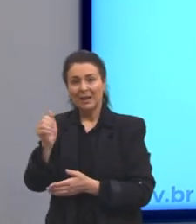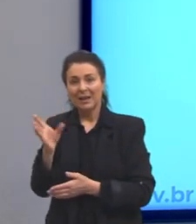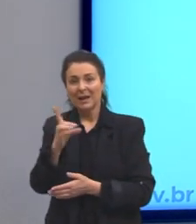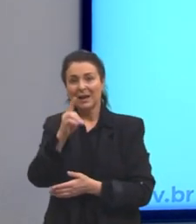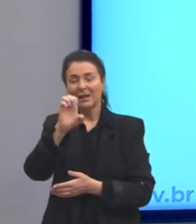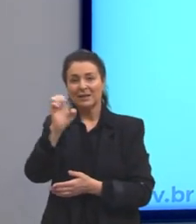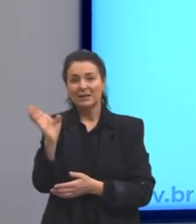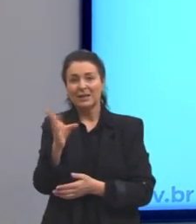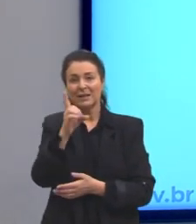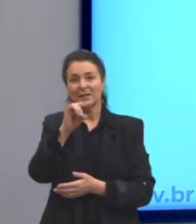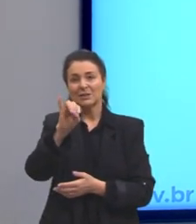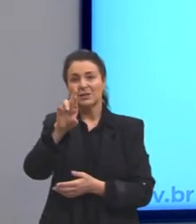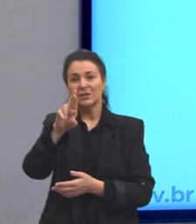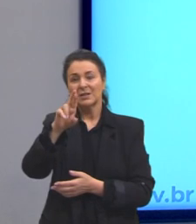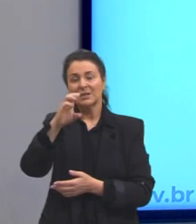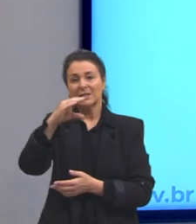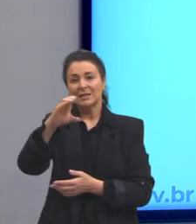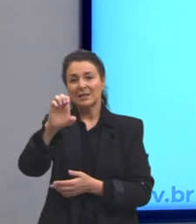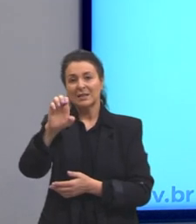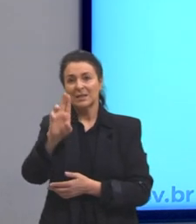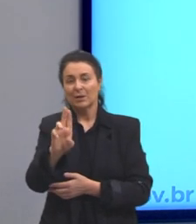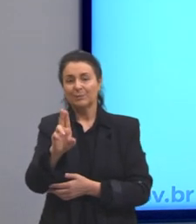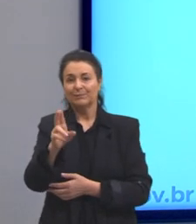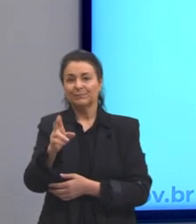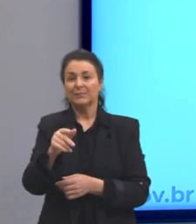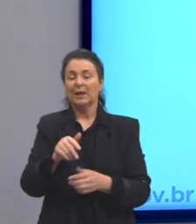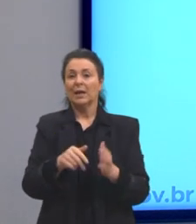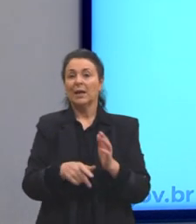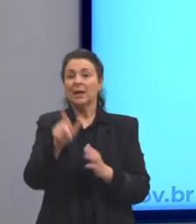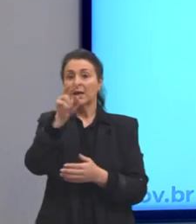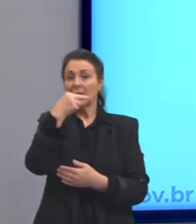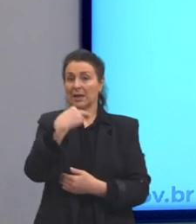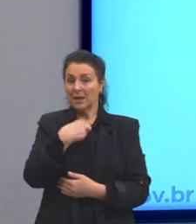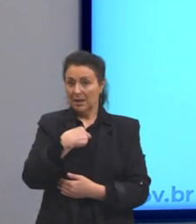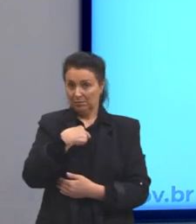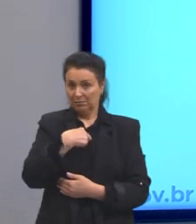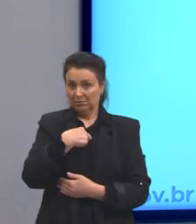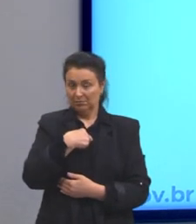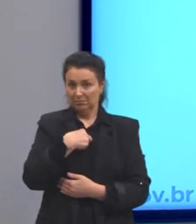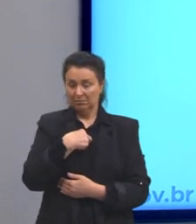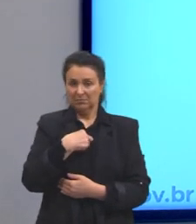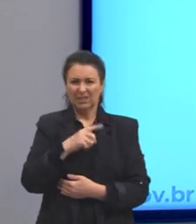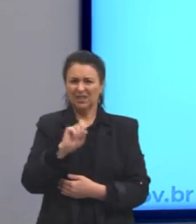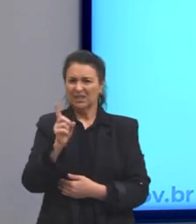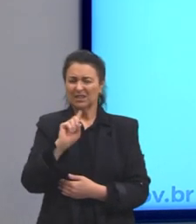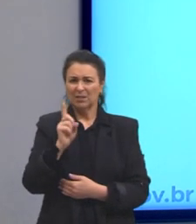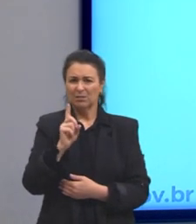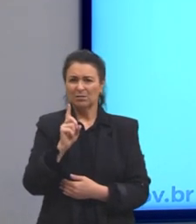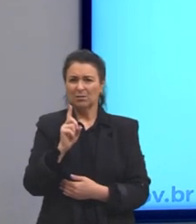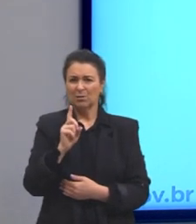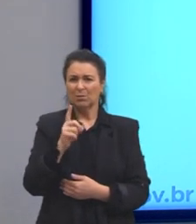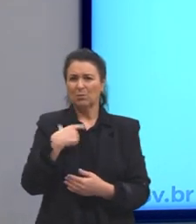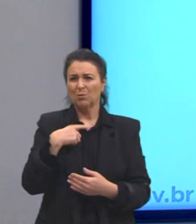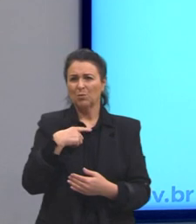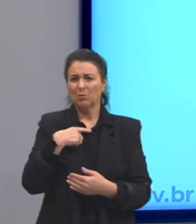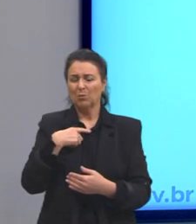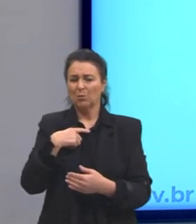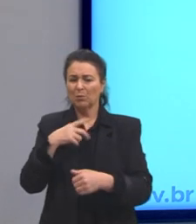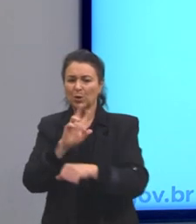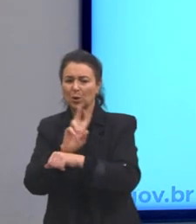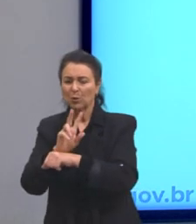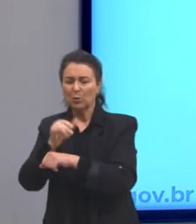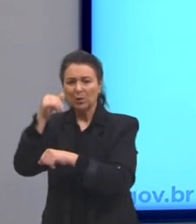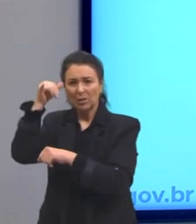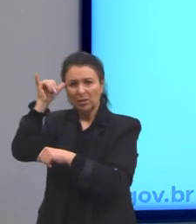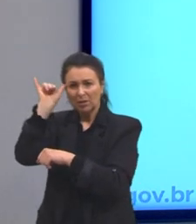na Lira 1, eu vou ler para vocês. Eu, Marília, não sou algum vaqueiro, que vivia de